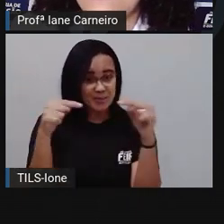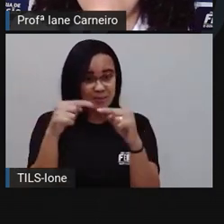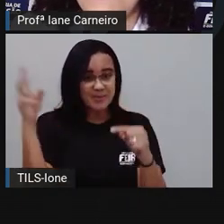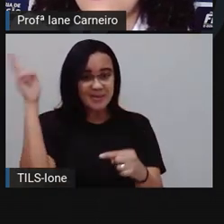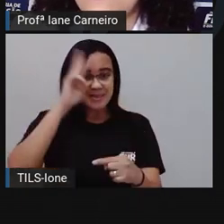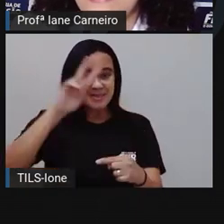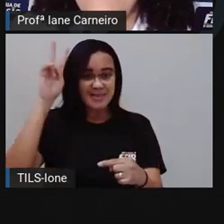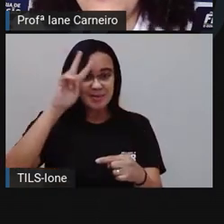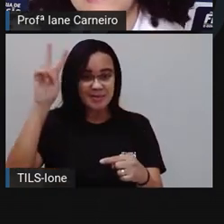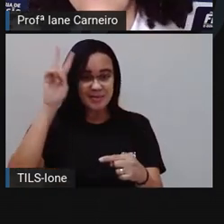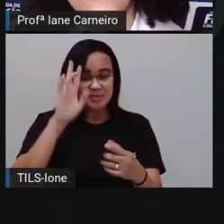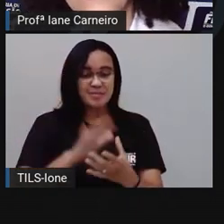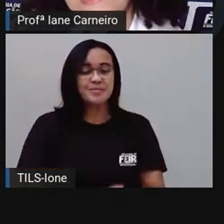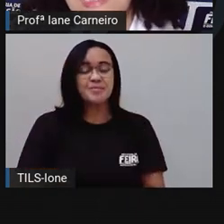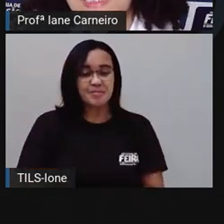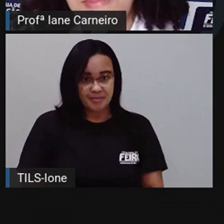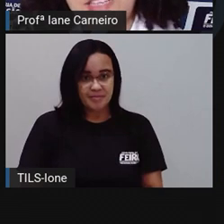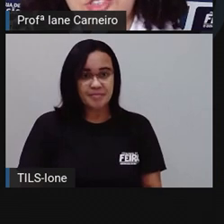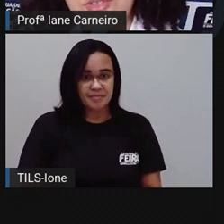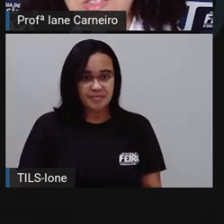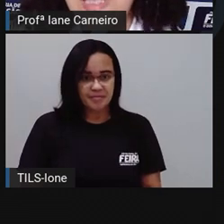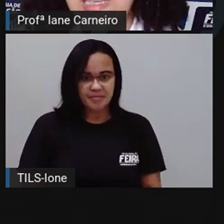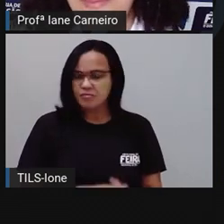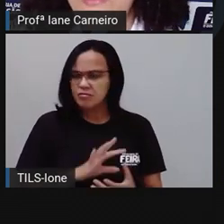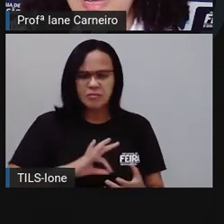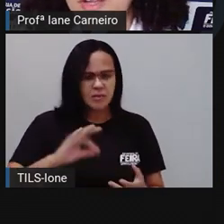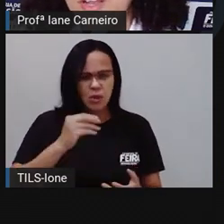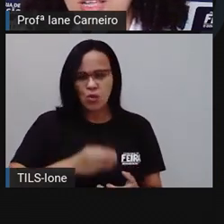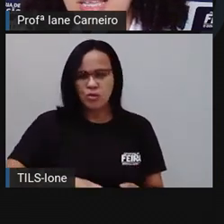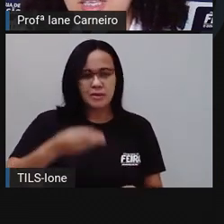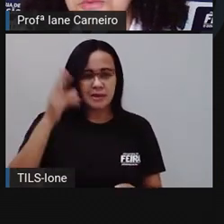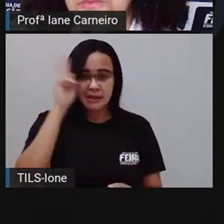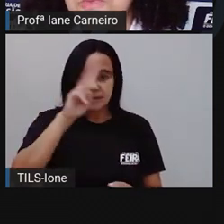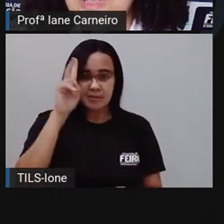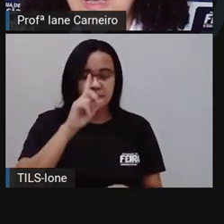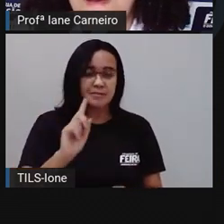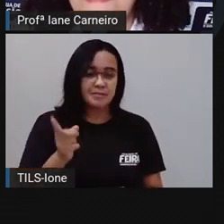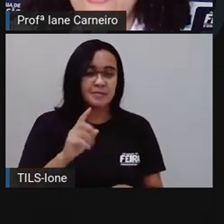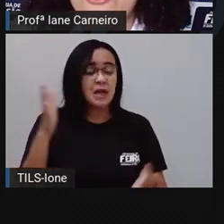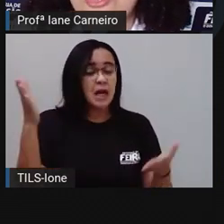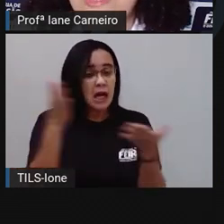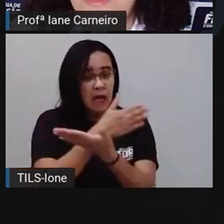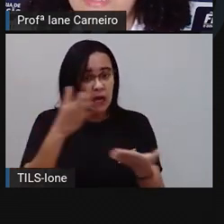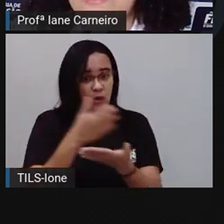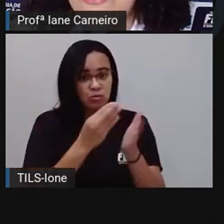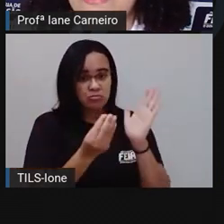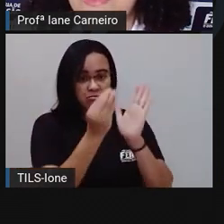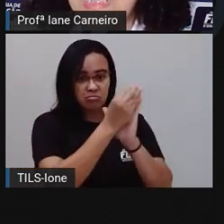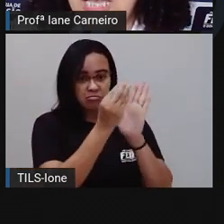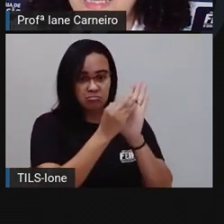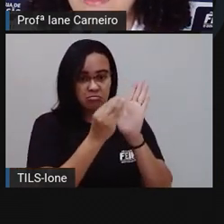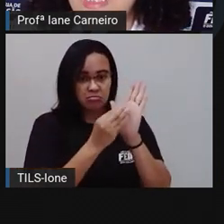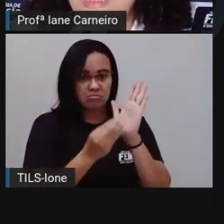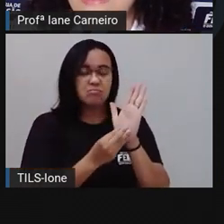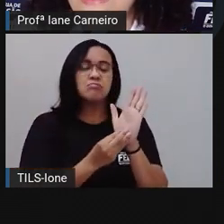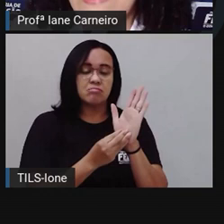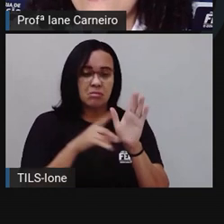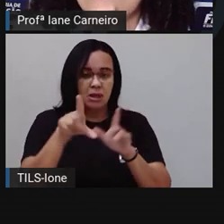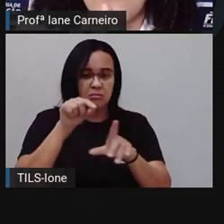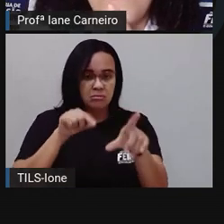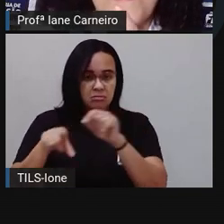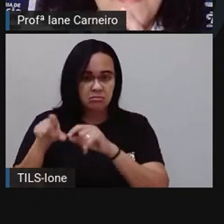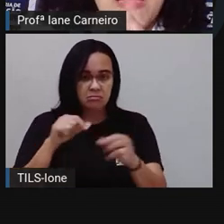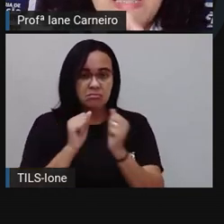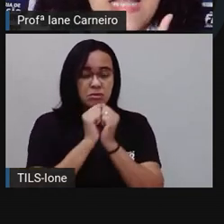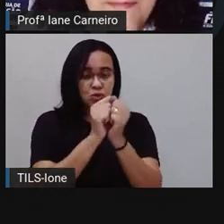das rimas, né? Vocês não vão conseguir lembrar de todas, mas a Pró vai colocar aqui alguns para a gente ir explorando junto, tá certo? Então